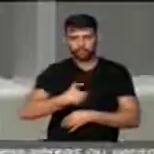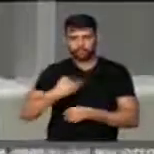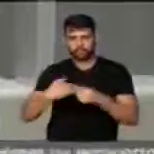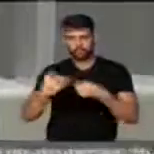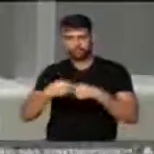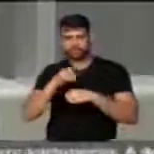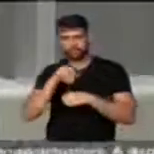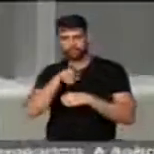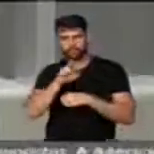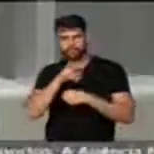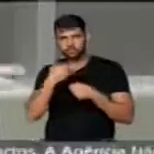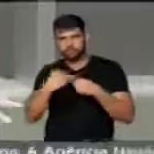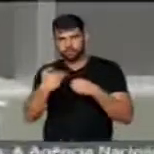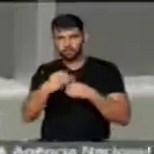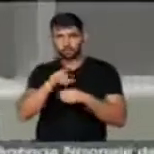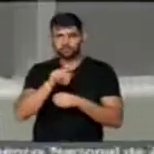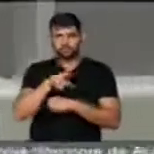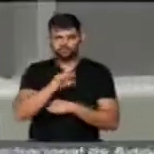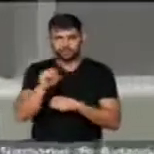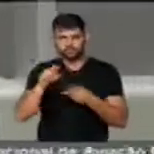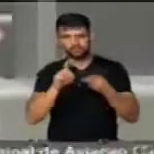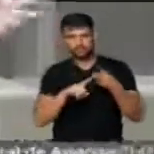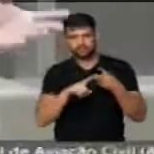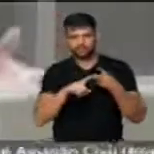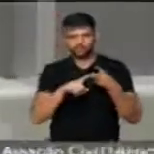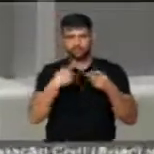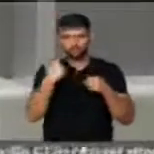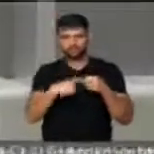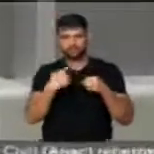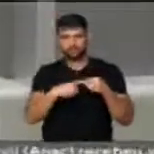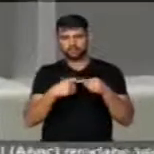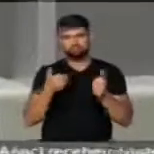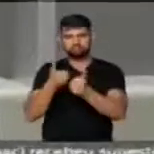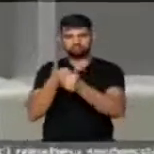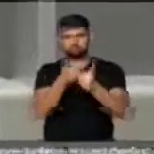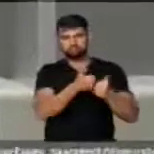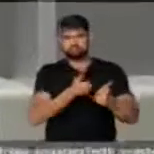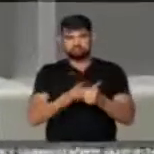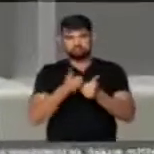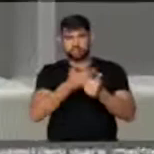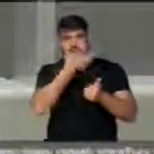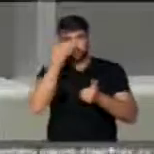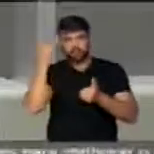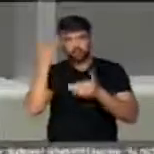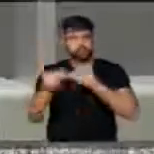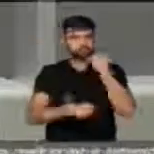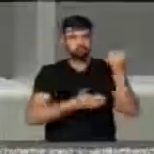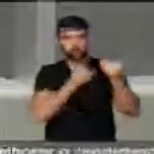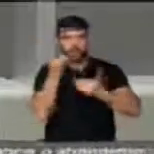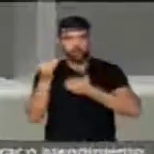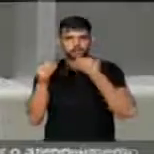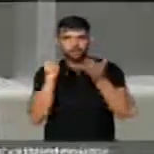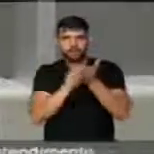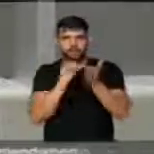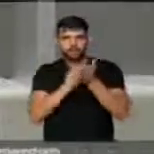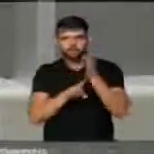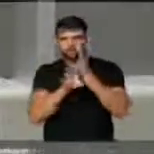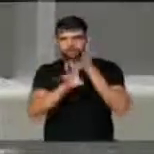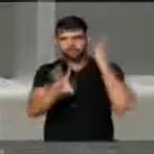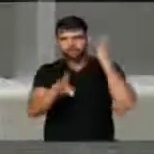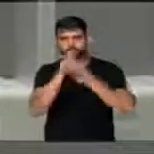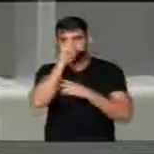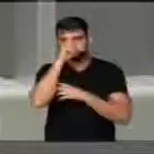Municipal, as Ruais e as cidades vizinhas. Pessoas estão morrendo nas filas dos